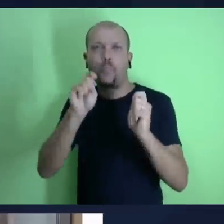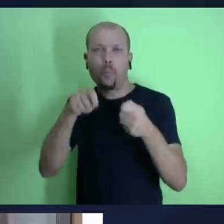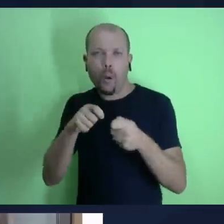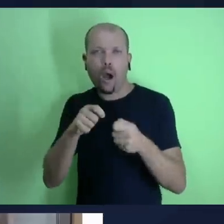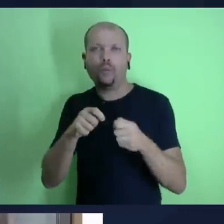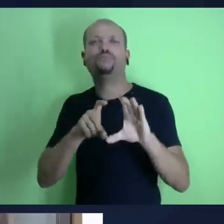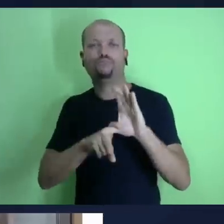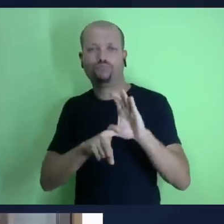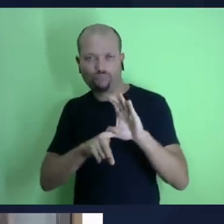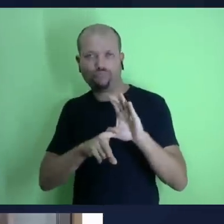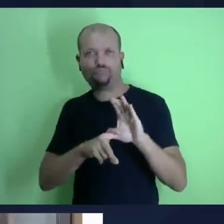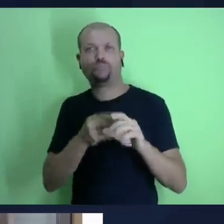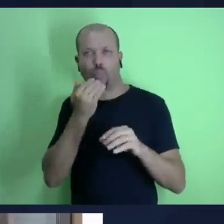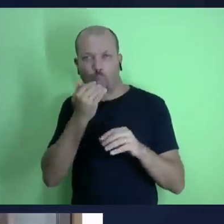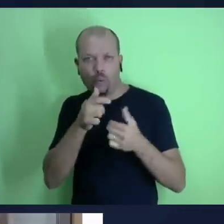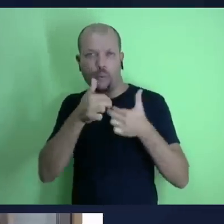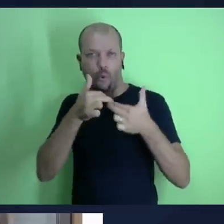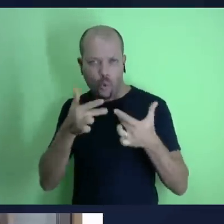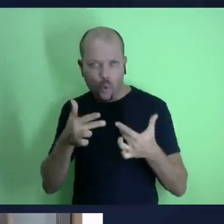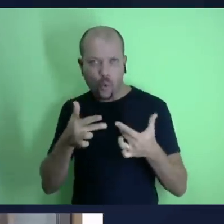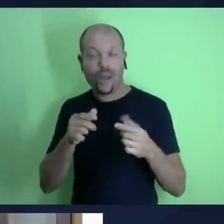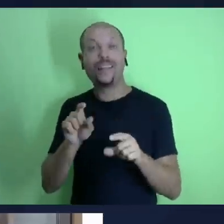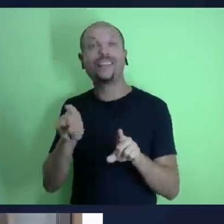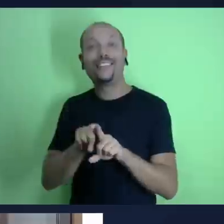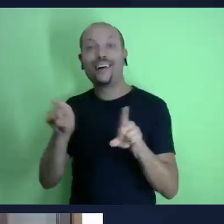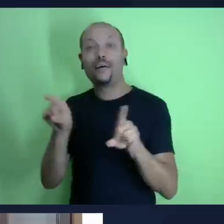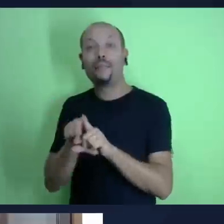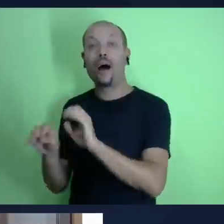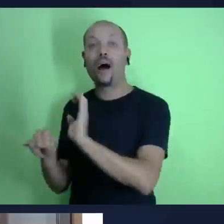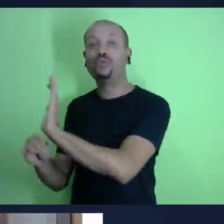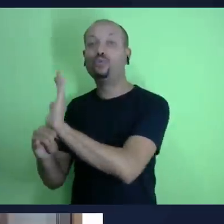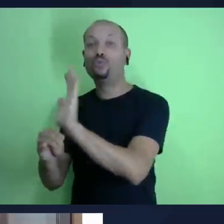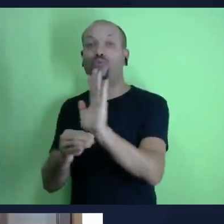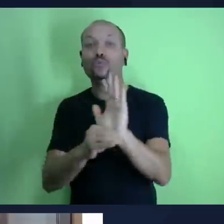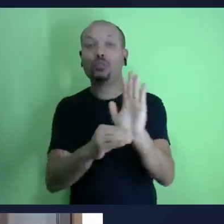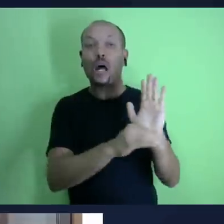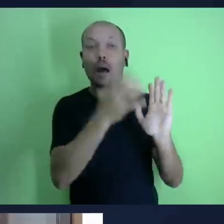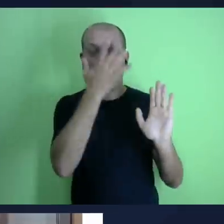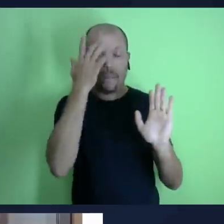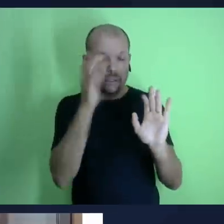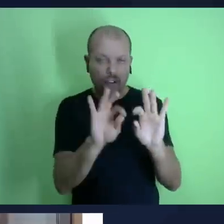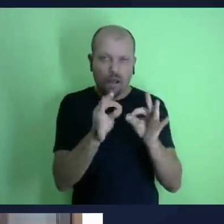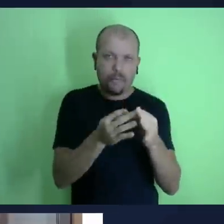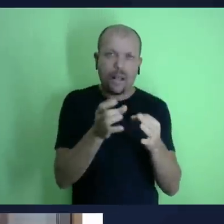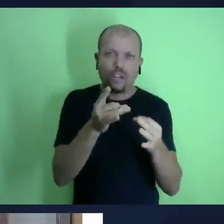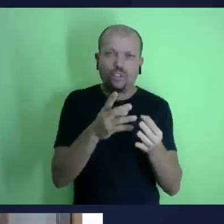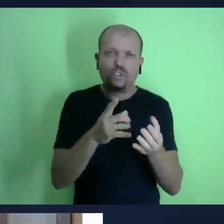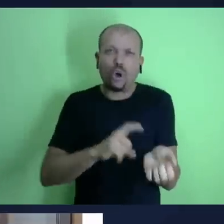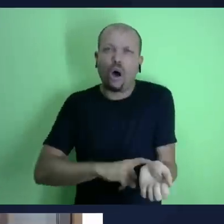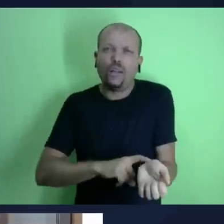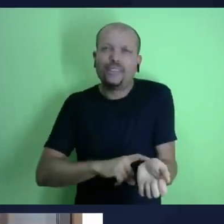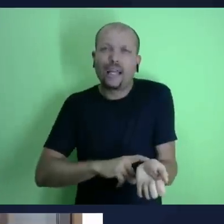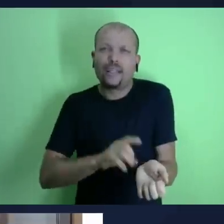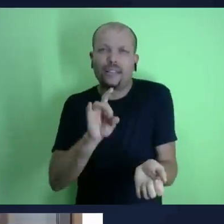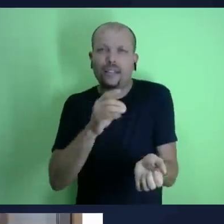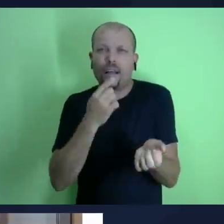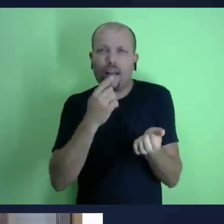que são os filhos os outros filhos de deus a quem ele chamou para família e também para você